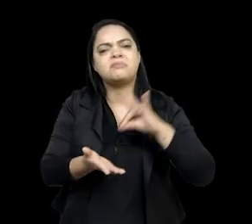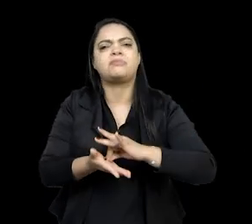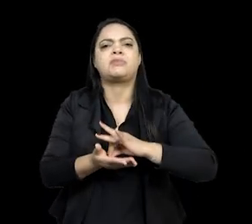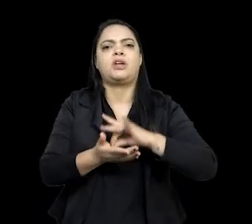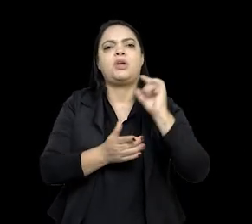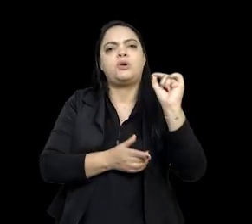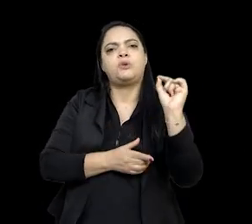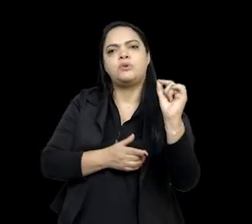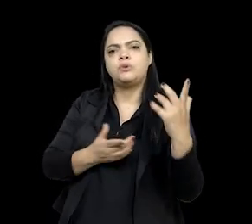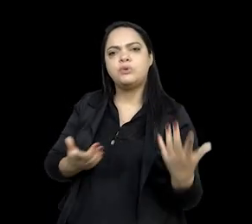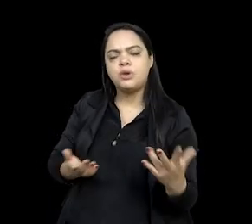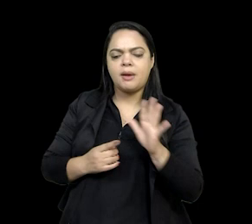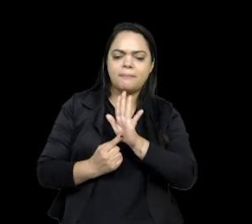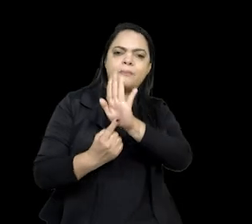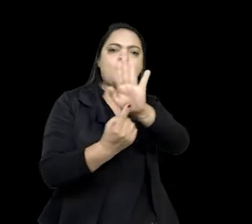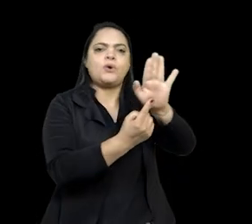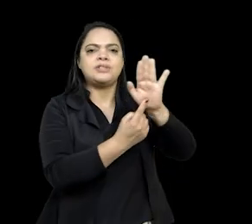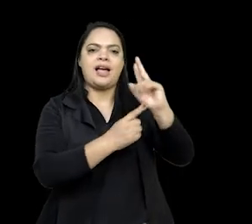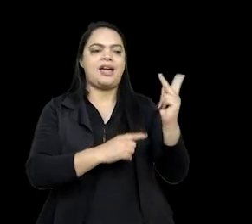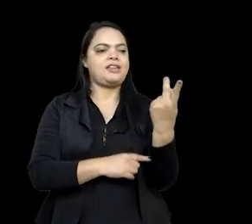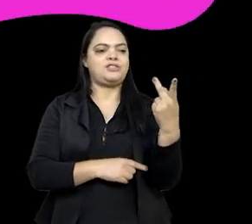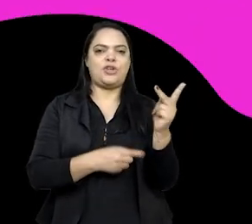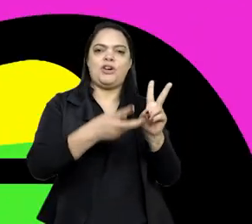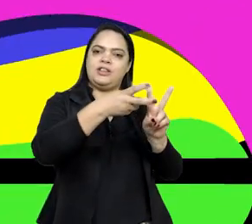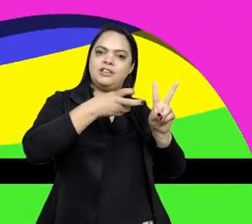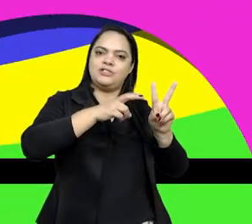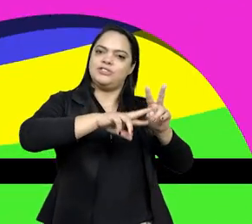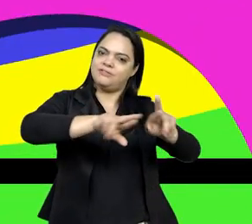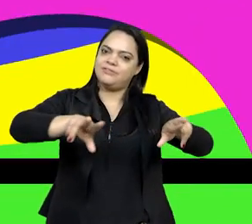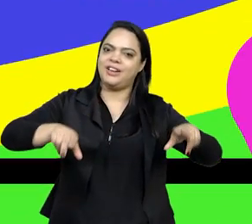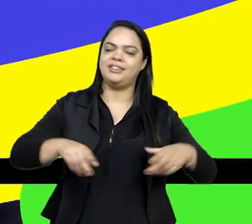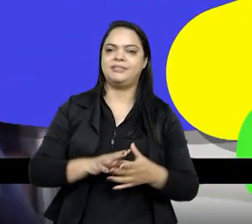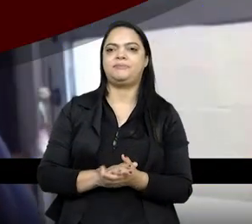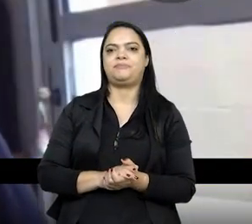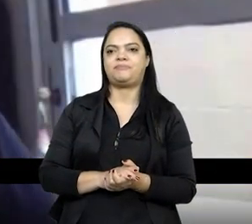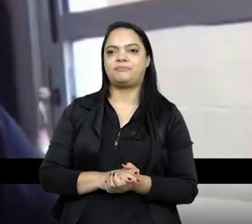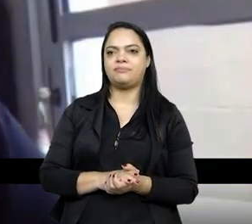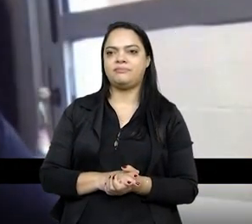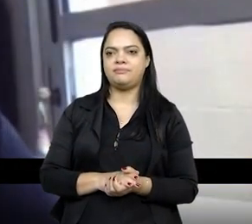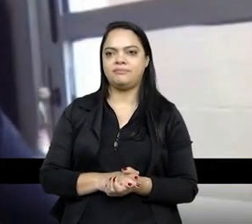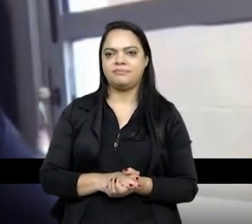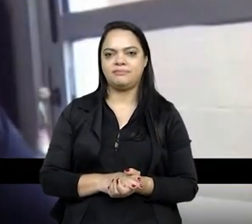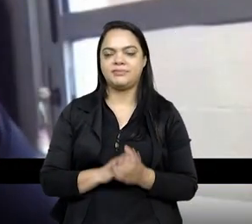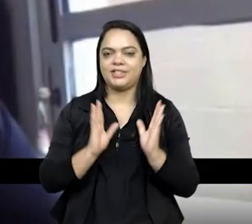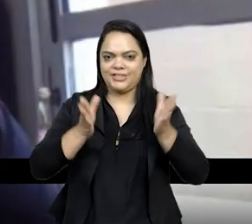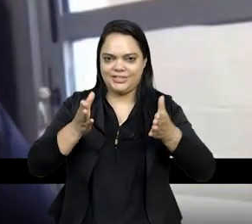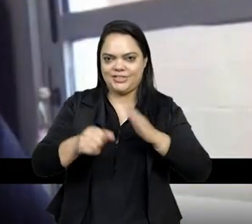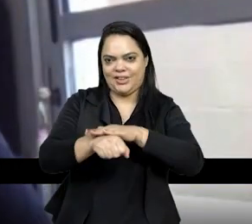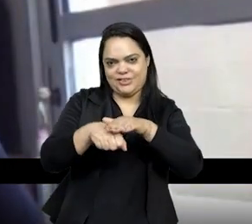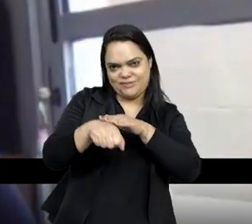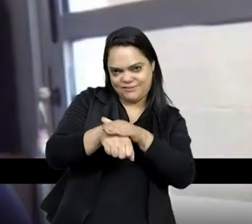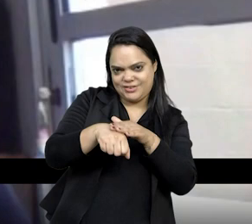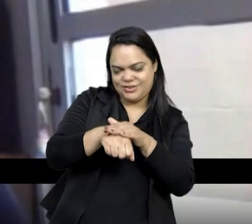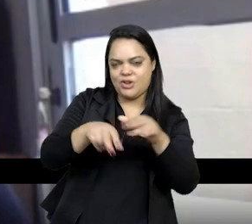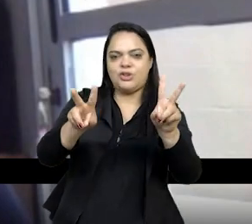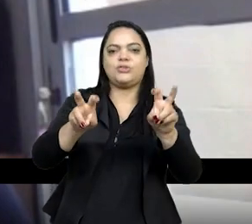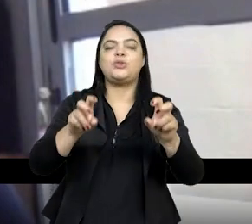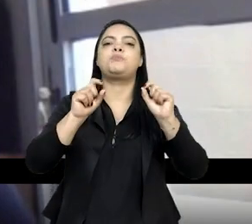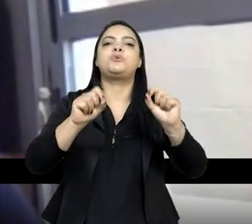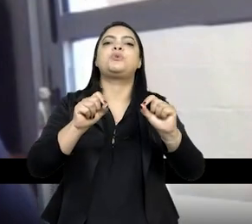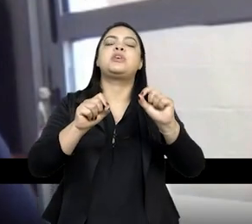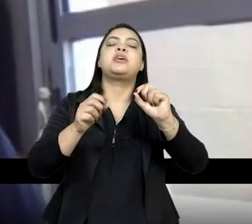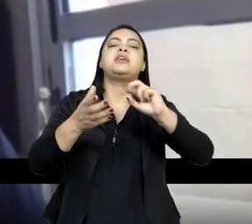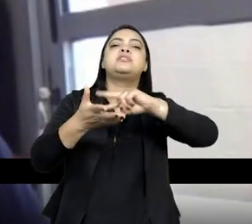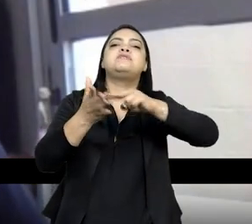vozes da história indígena, que na verdade são histórias indígenas, né. A já conversou um pouquinho sobre o que é o